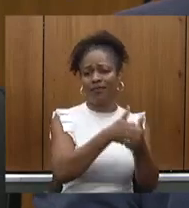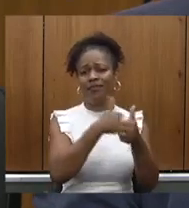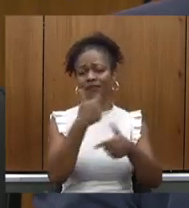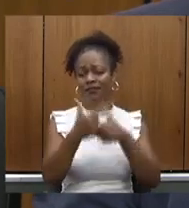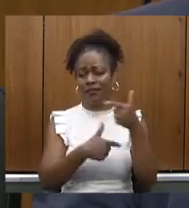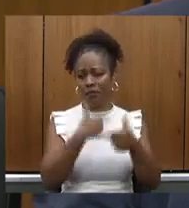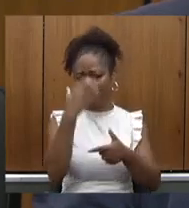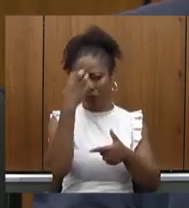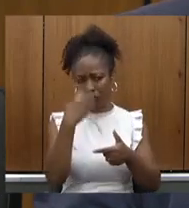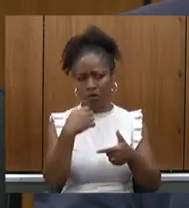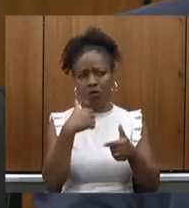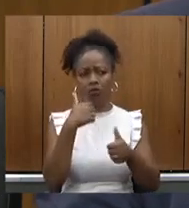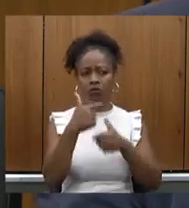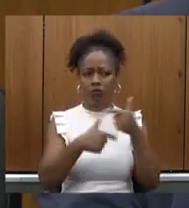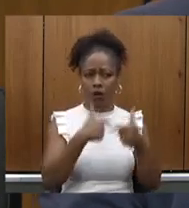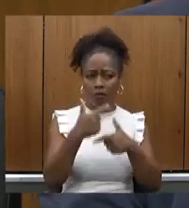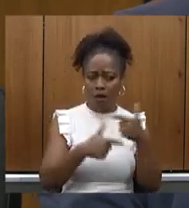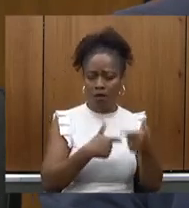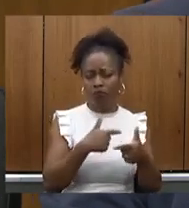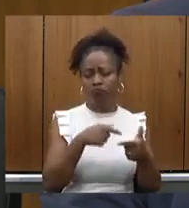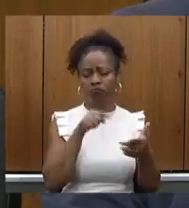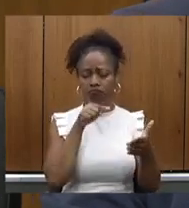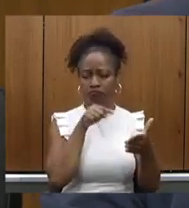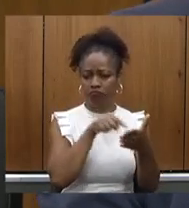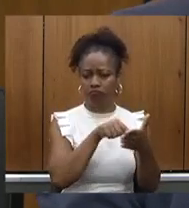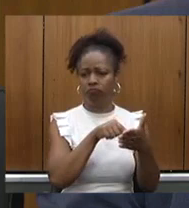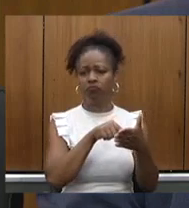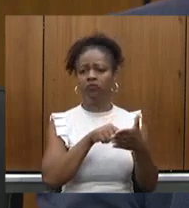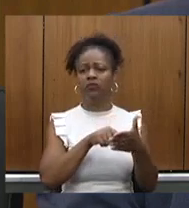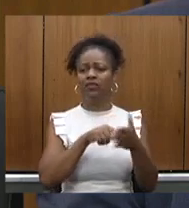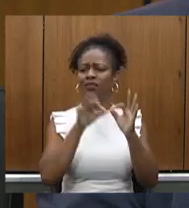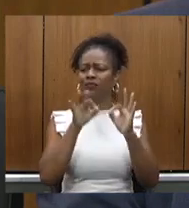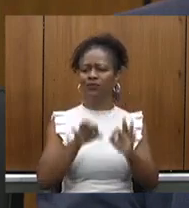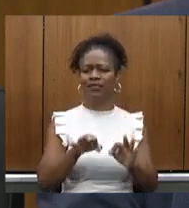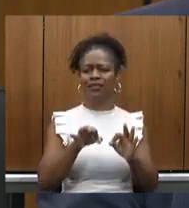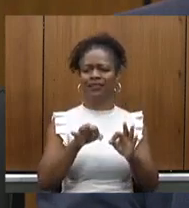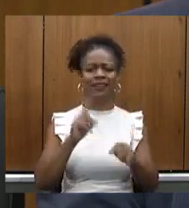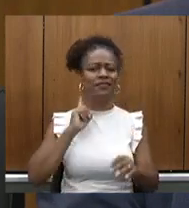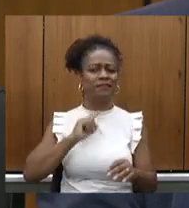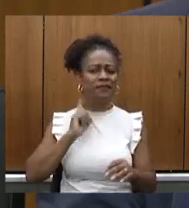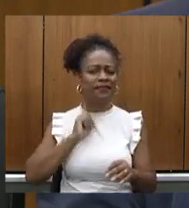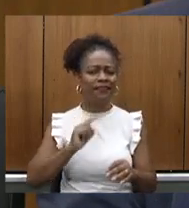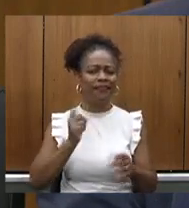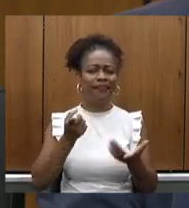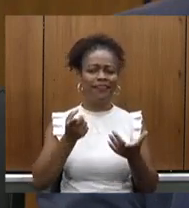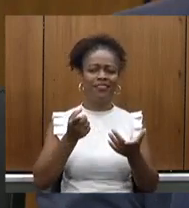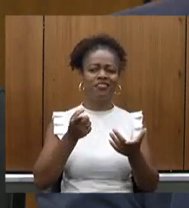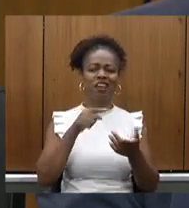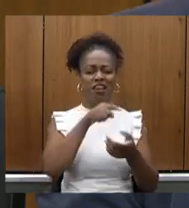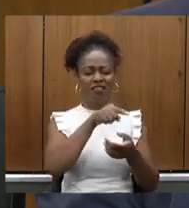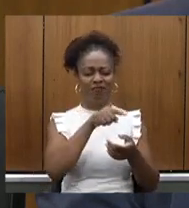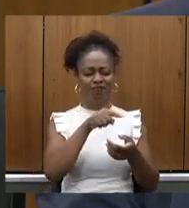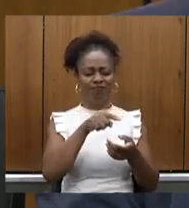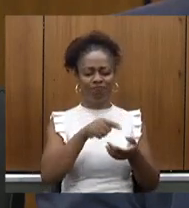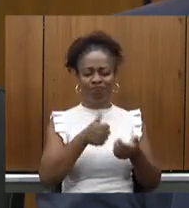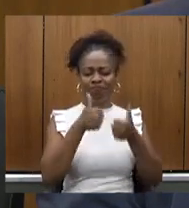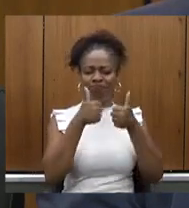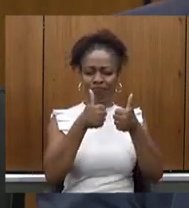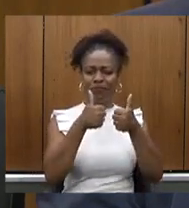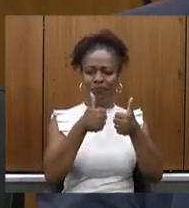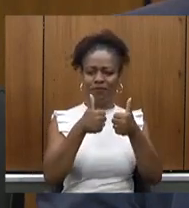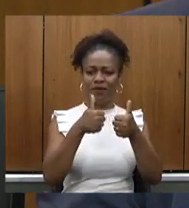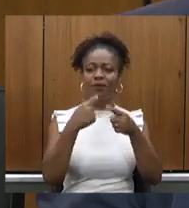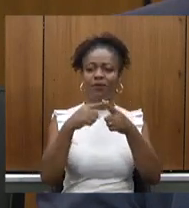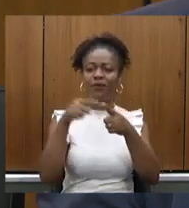um trabalho dedicado que eu tenho certeza que as mineiras e os mineiros estão em boas mãos na gestão